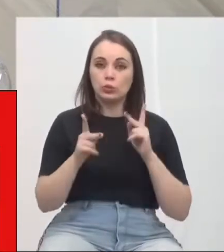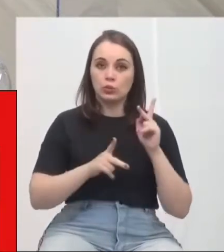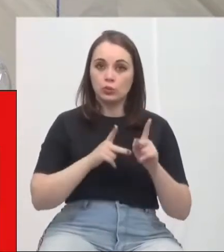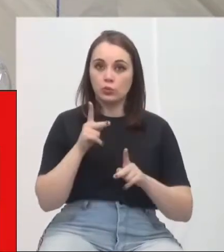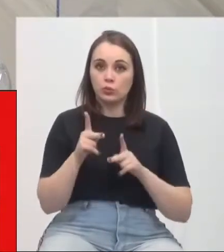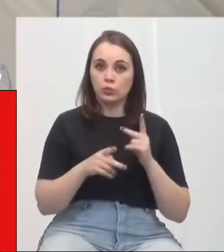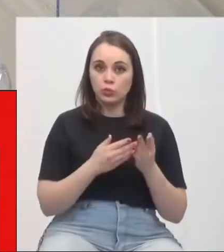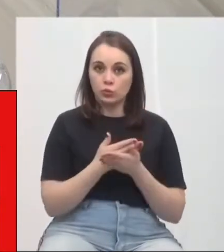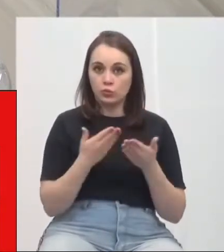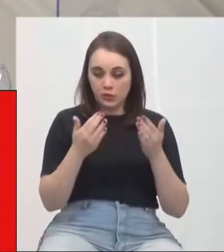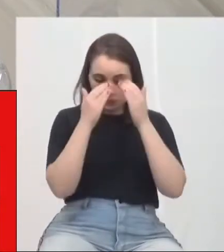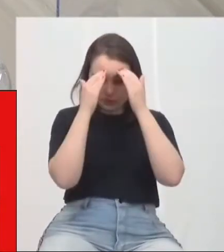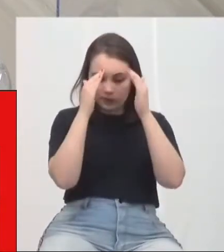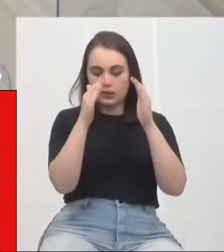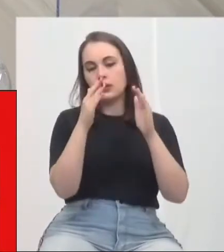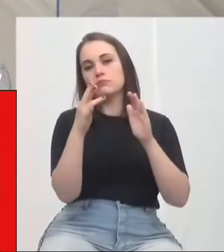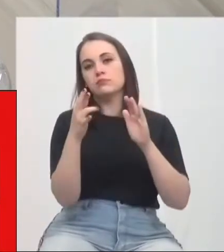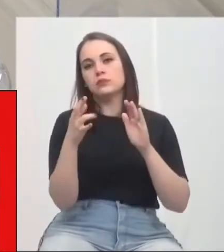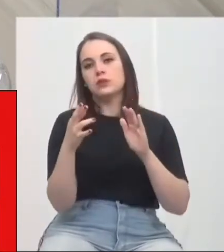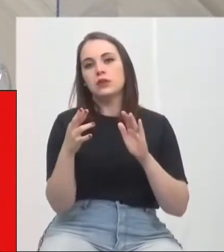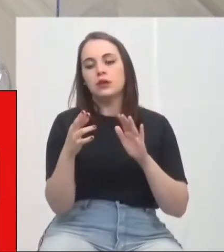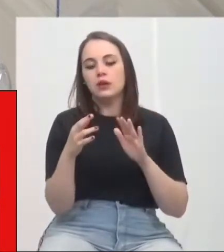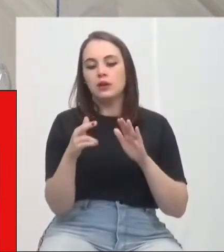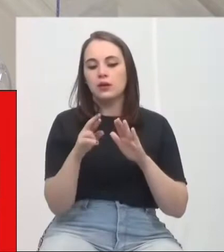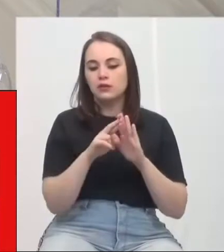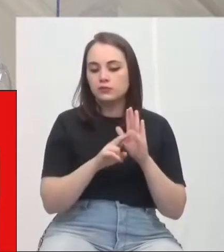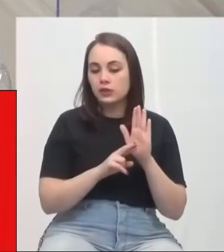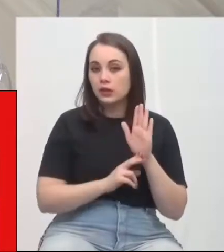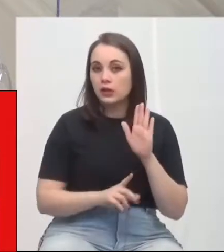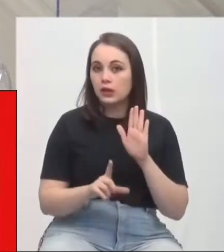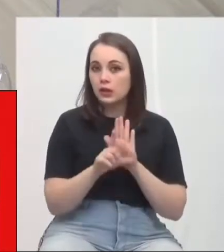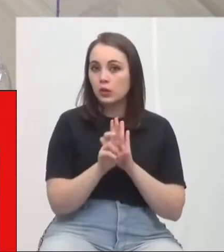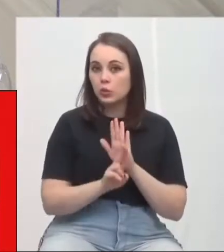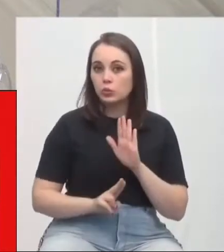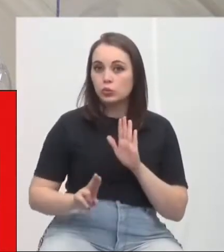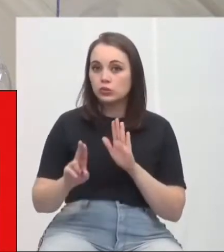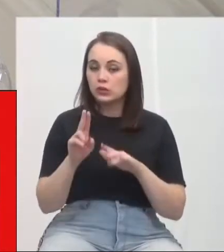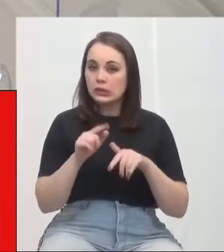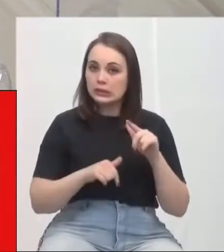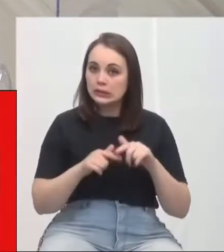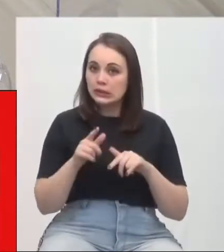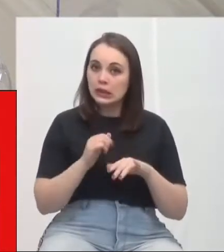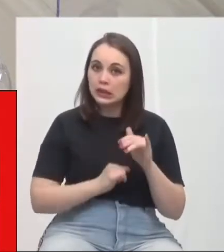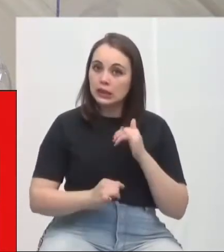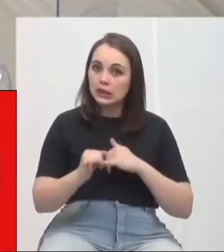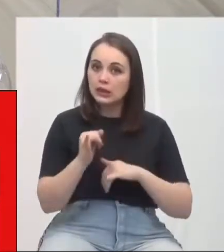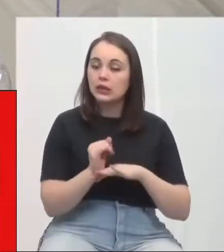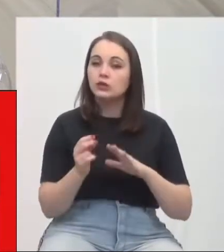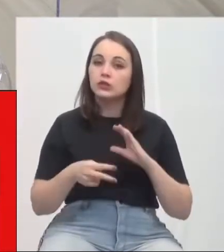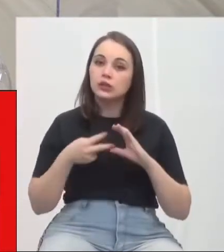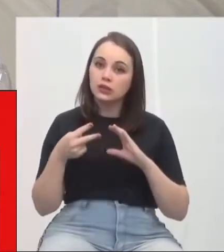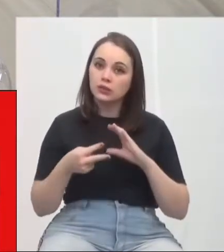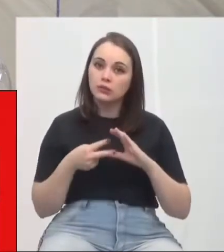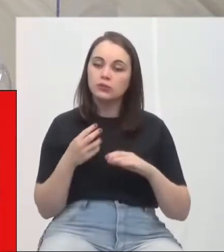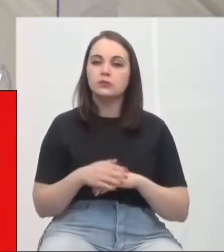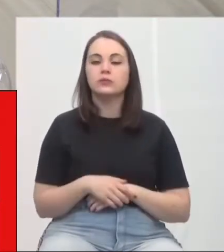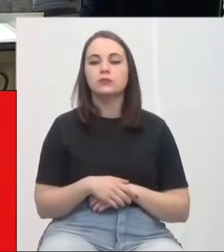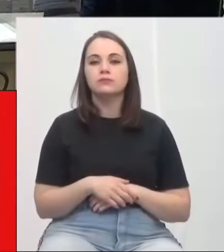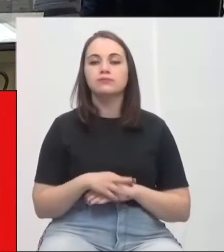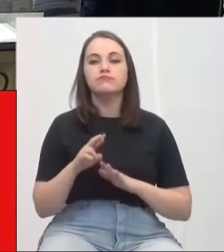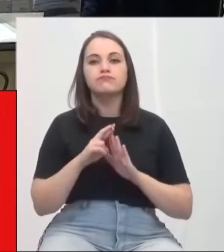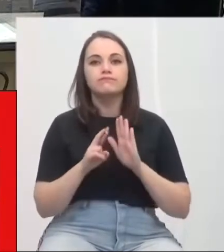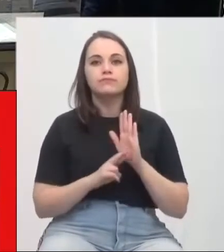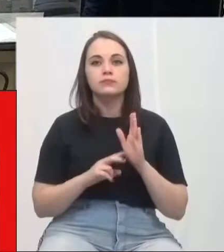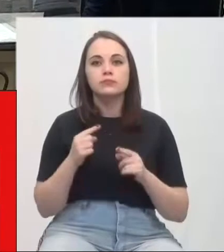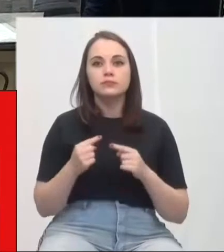devido às restrições legais, será realizada utilizando o sistema e as ferramentas da internet da Câmara Municipal. O requerimento